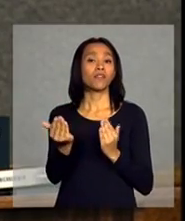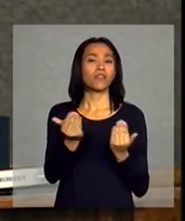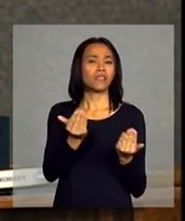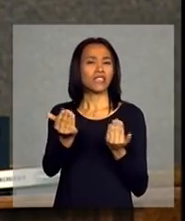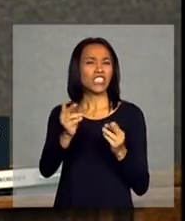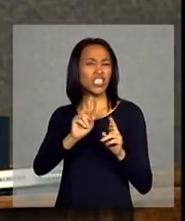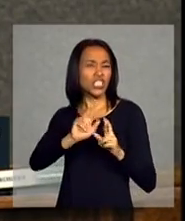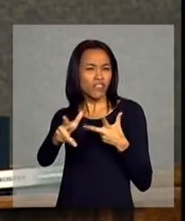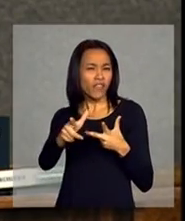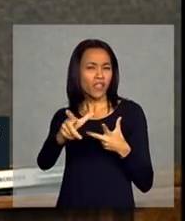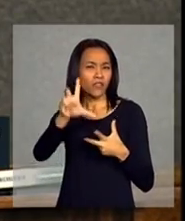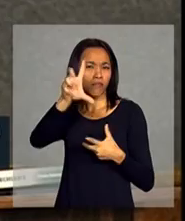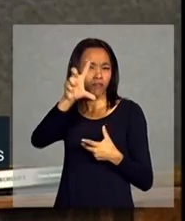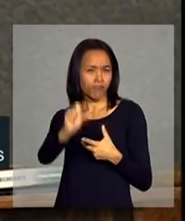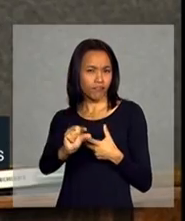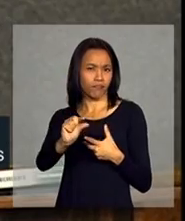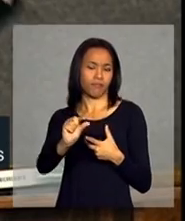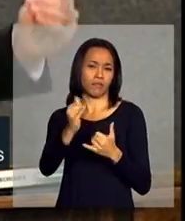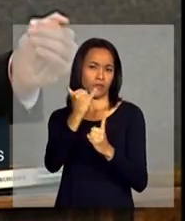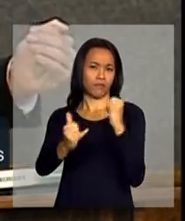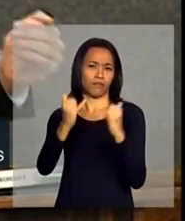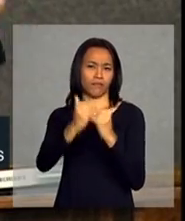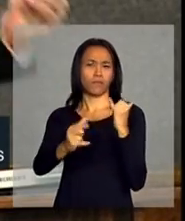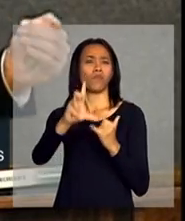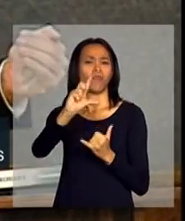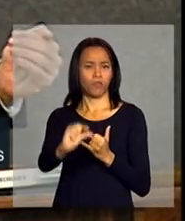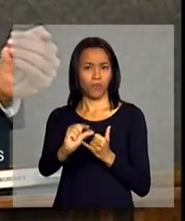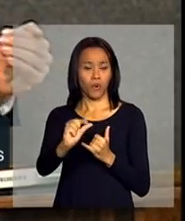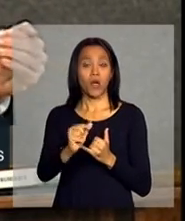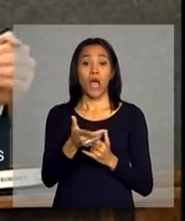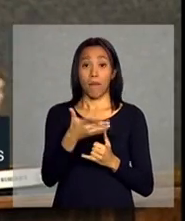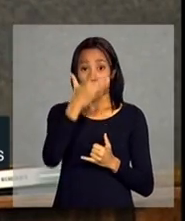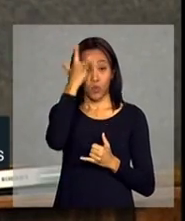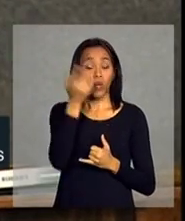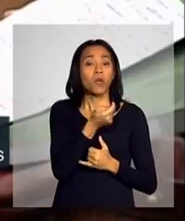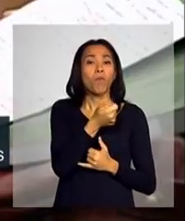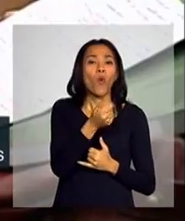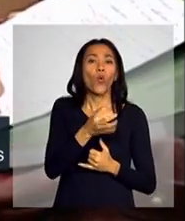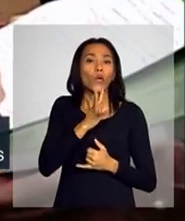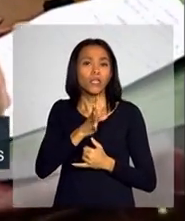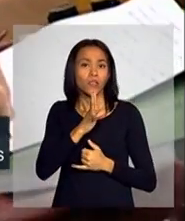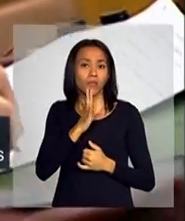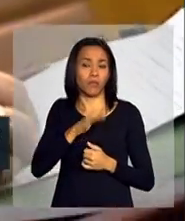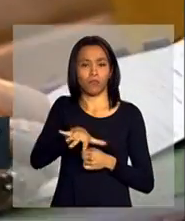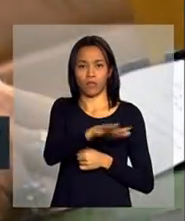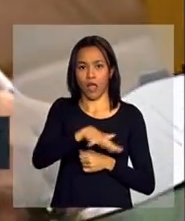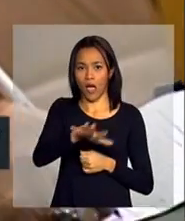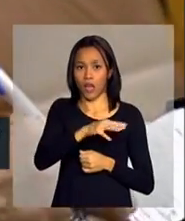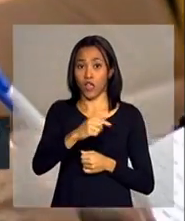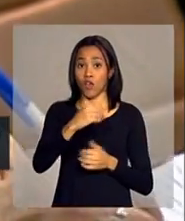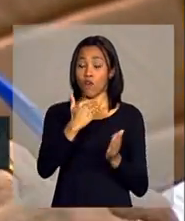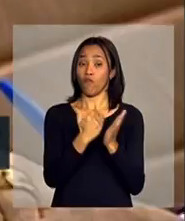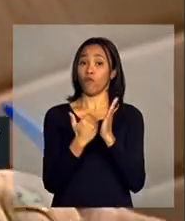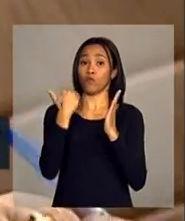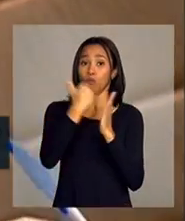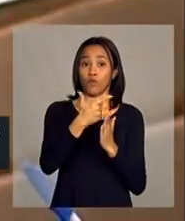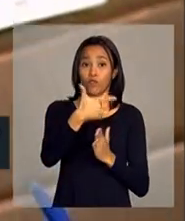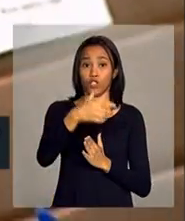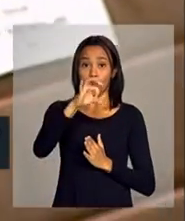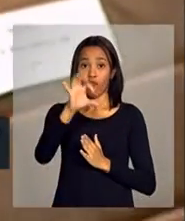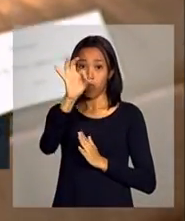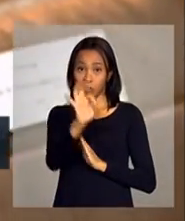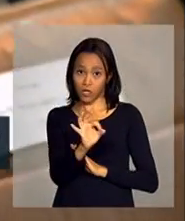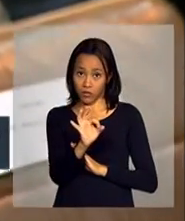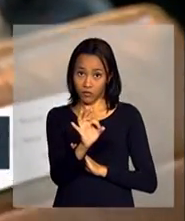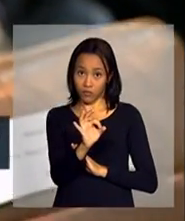sensivelmente. Quer dizer, o ganho de quem tinha pouca educação foi 29% a mais. E você pode